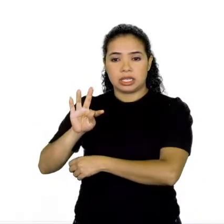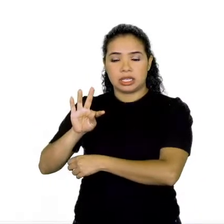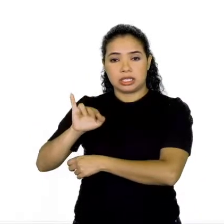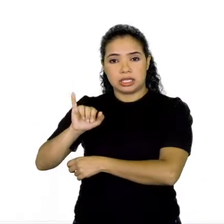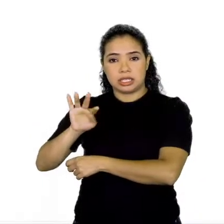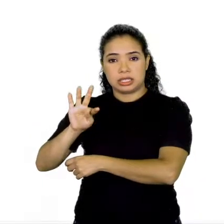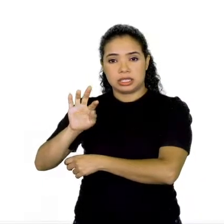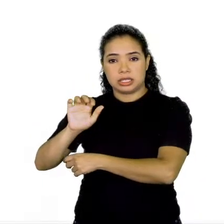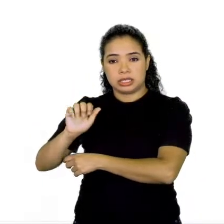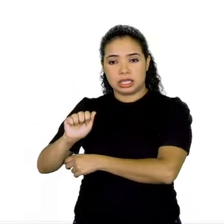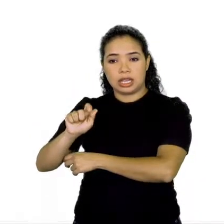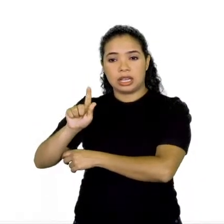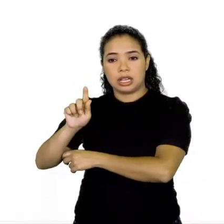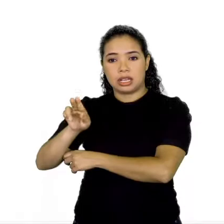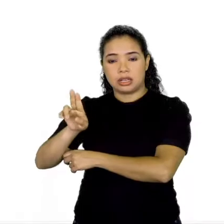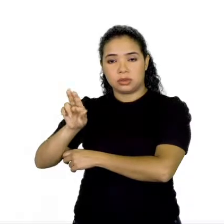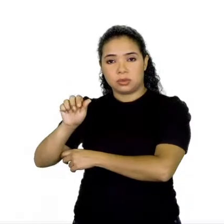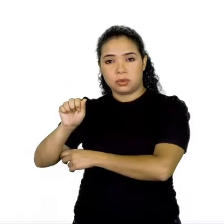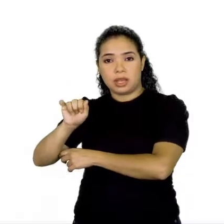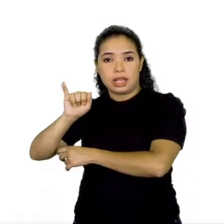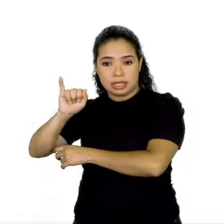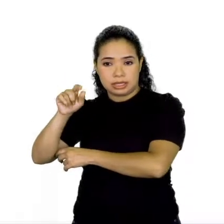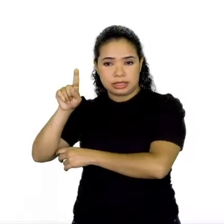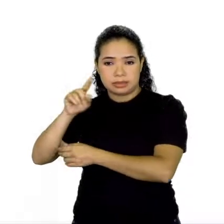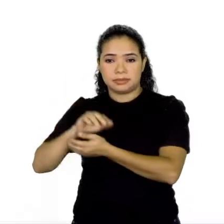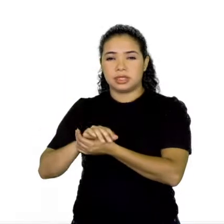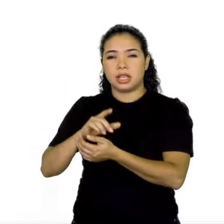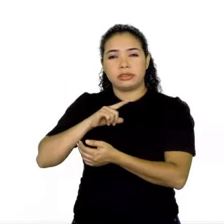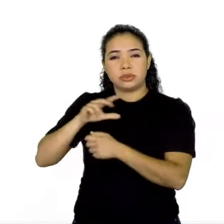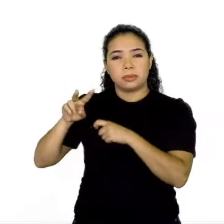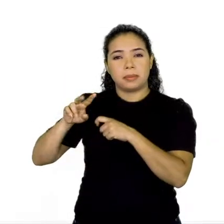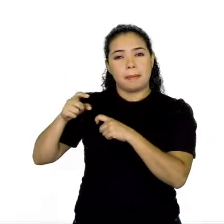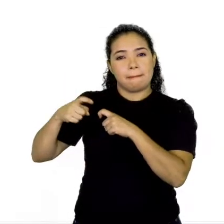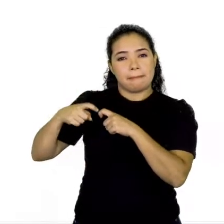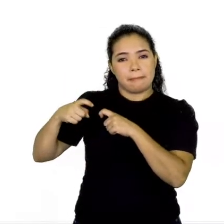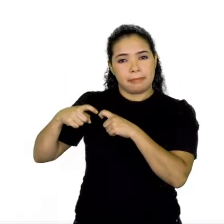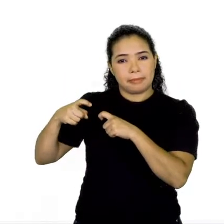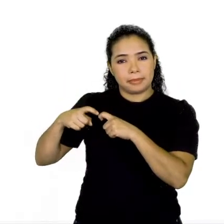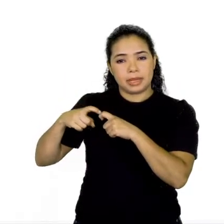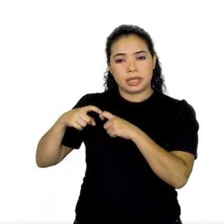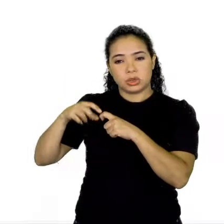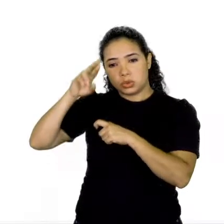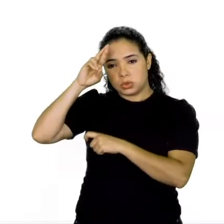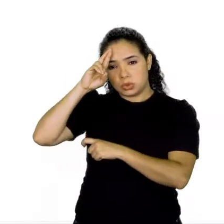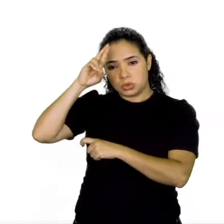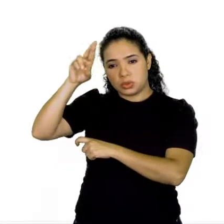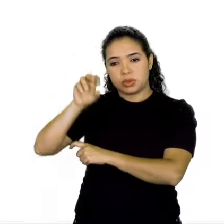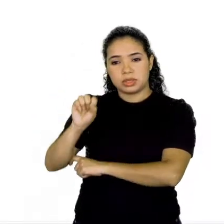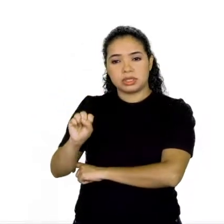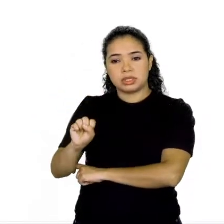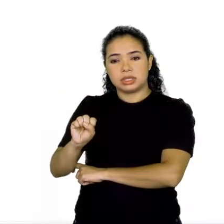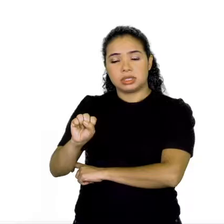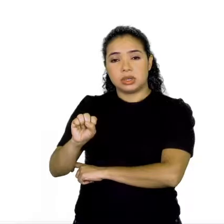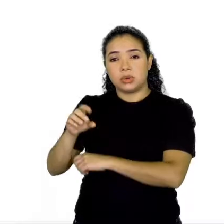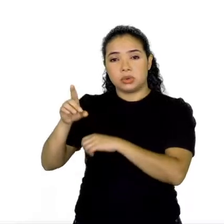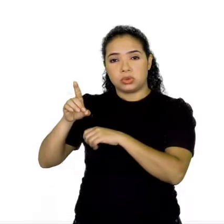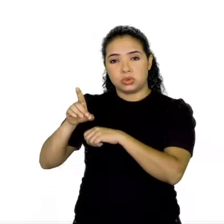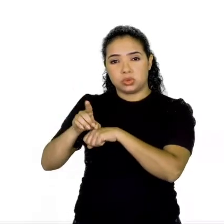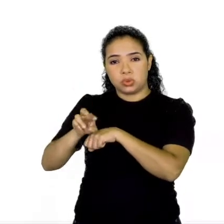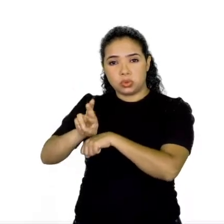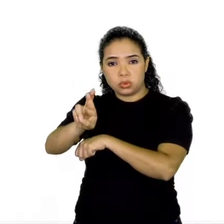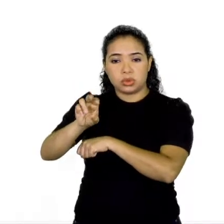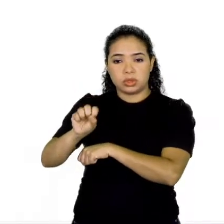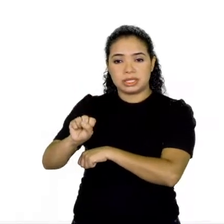tempos remotos viver ali um certo médico, o doutor Simão Bacarmarchi, filho da nobreza da